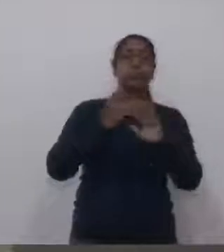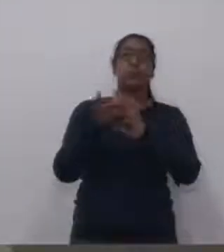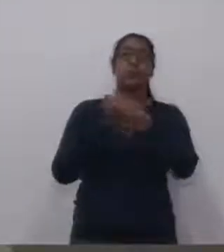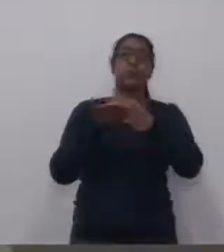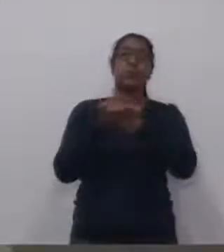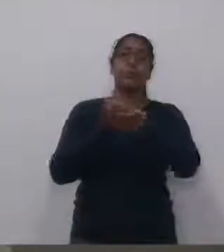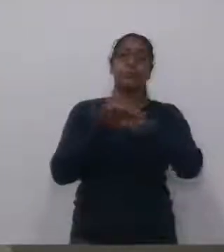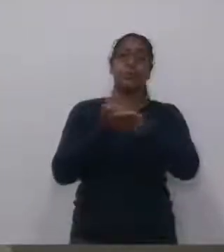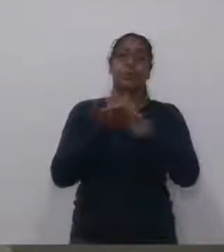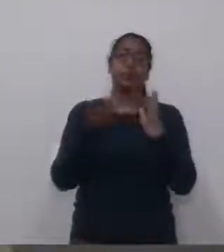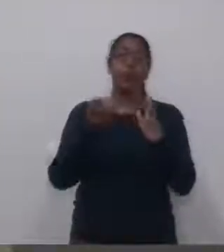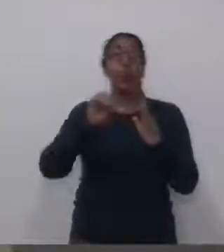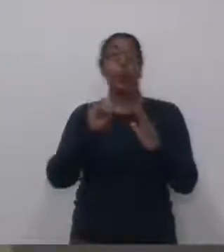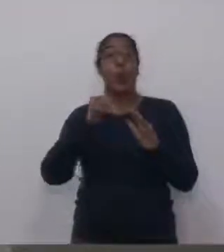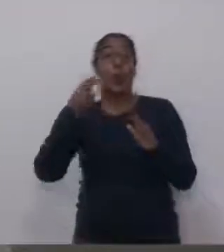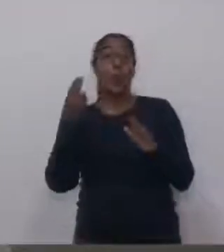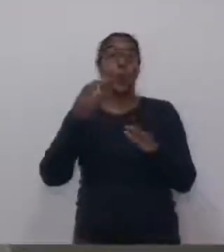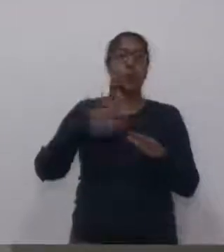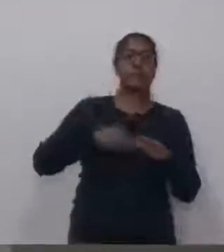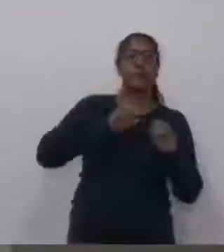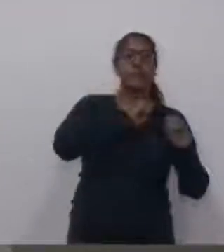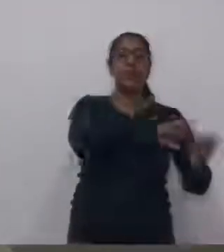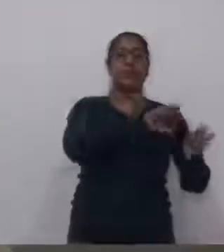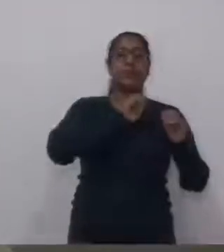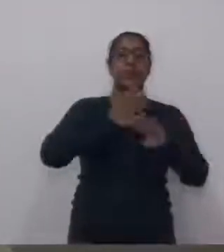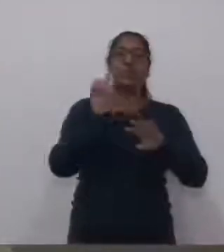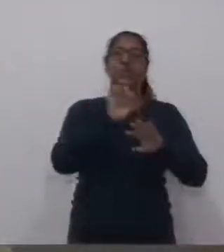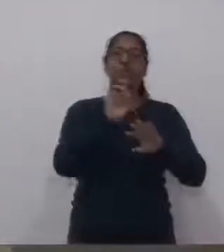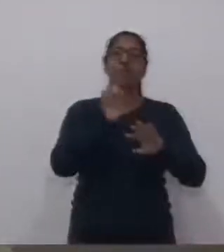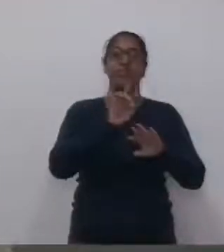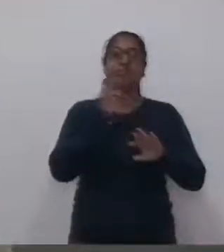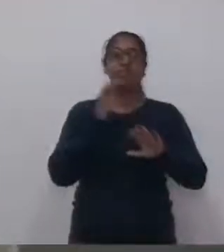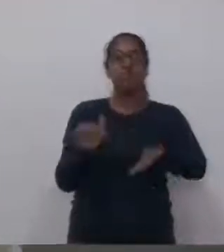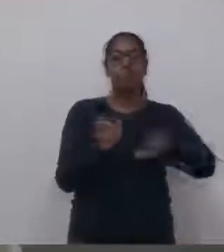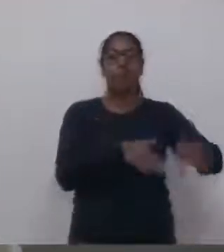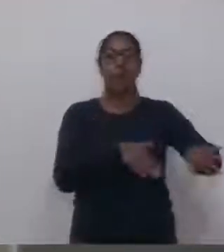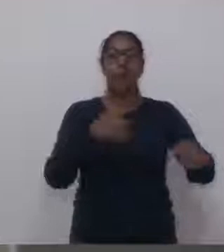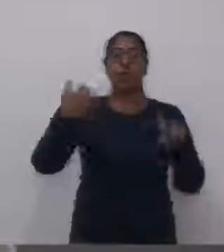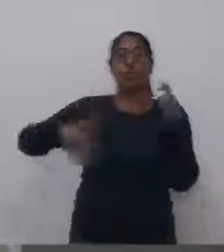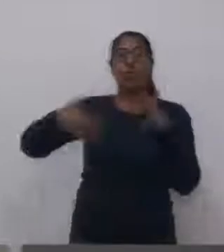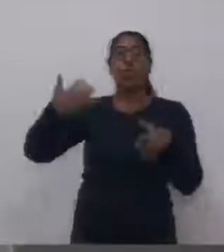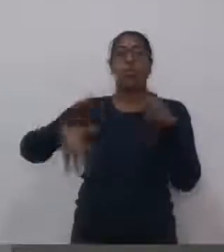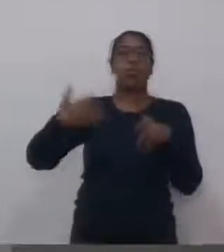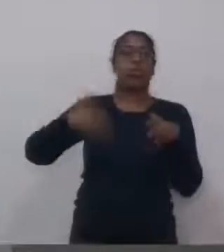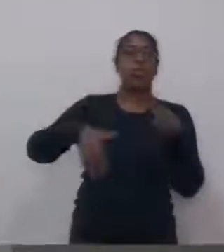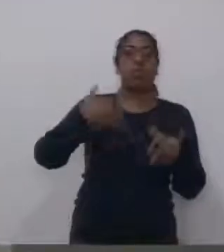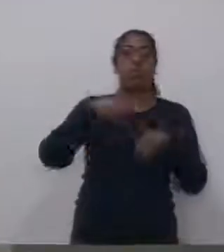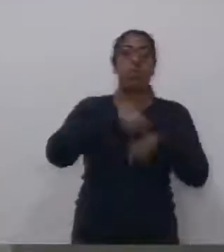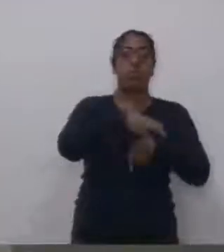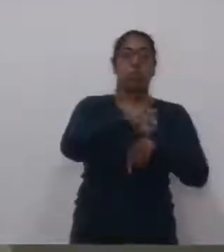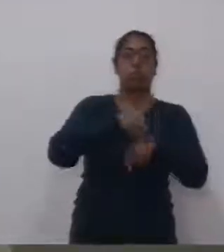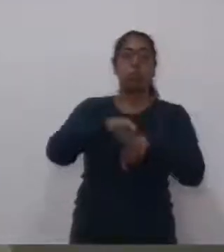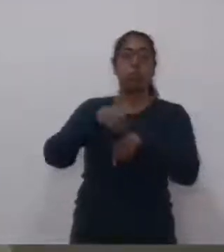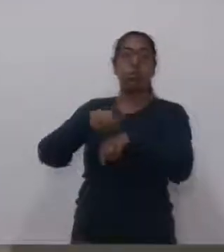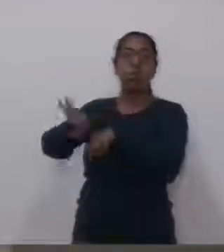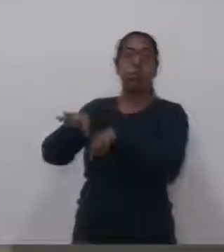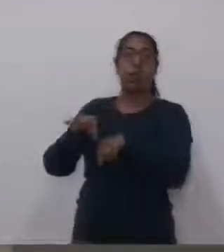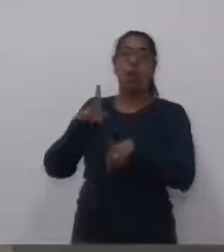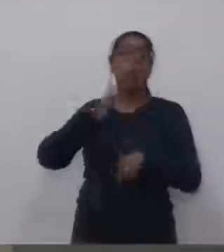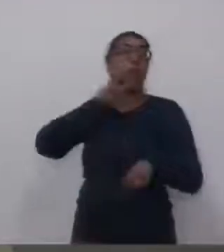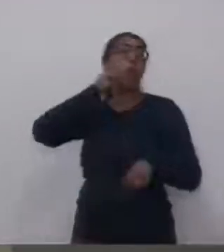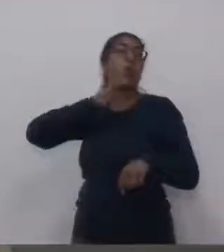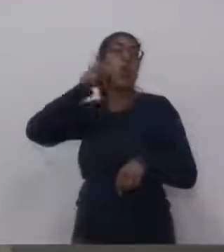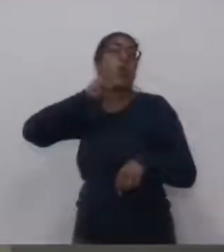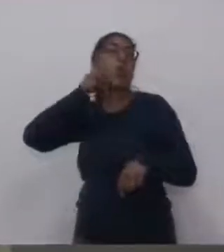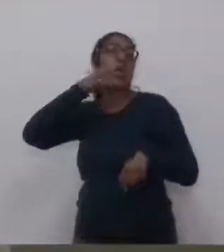doutrinamento político ideológico. E isso é triste, é lamentável e inaceitável em qualquer situação, seja